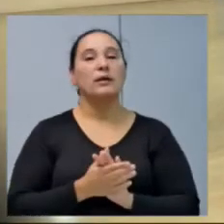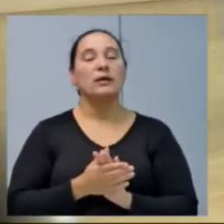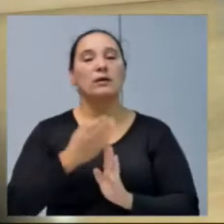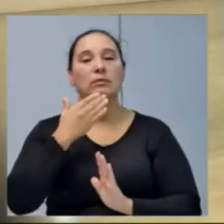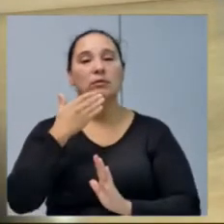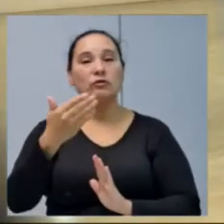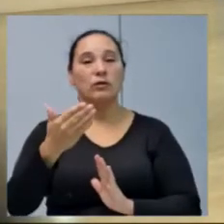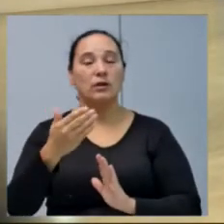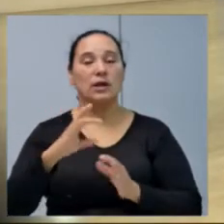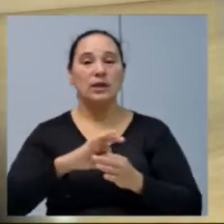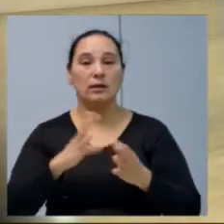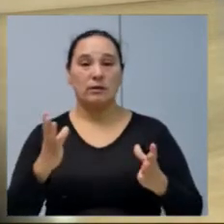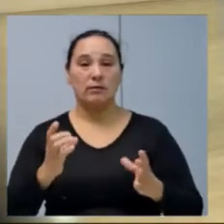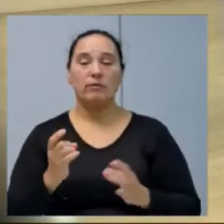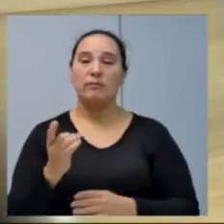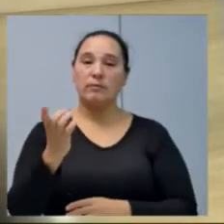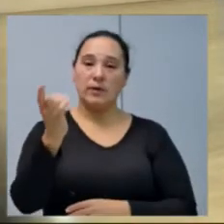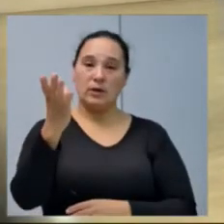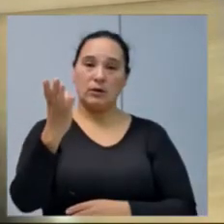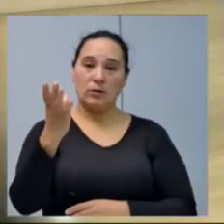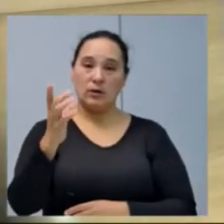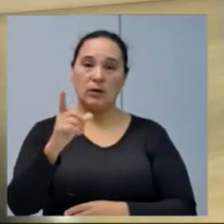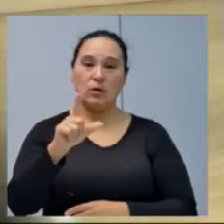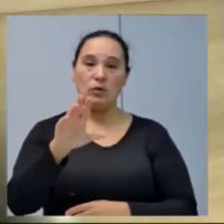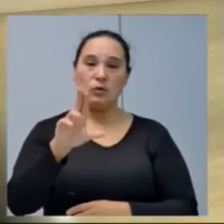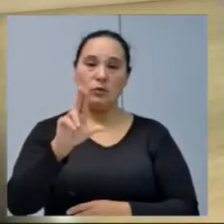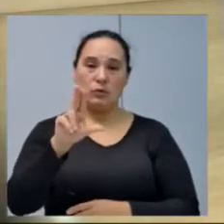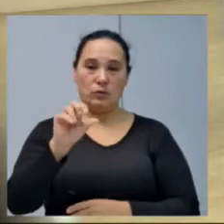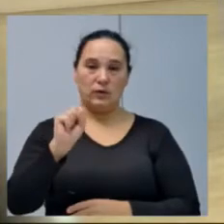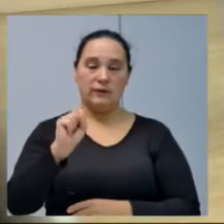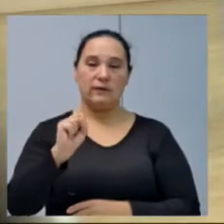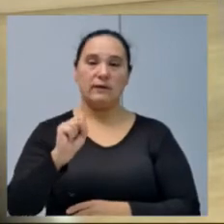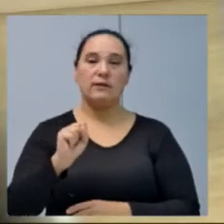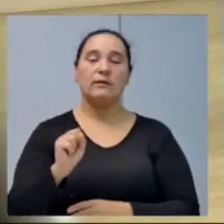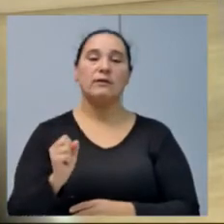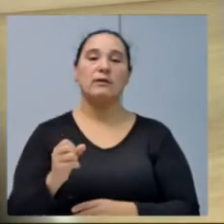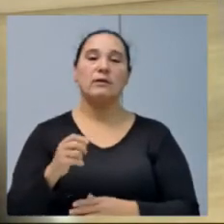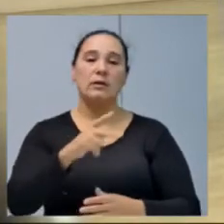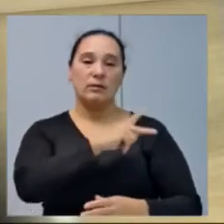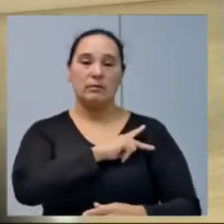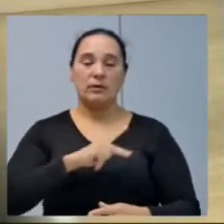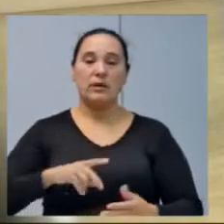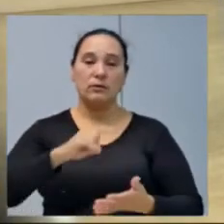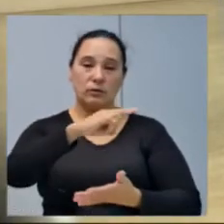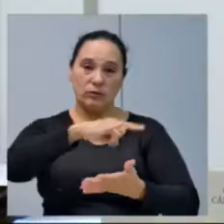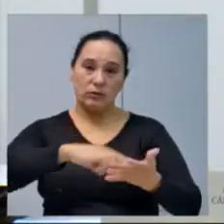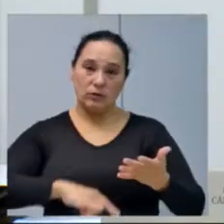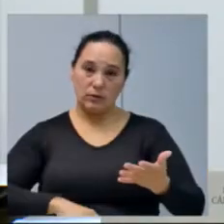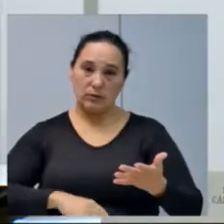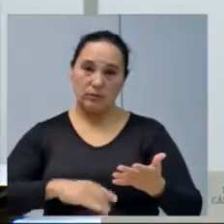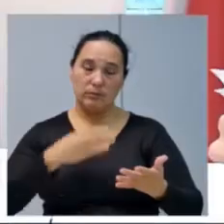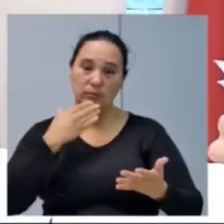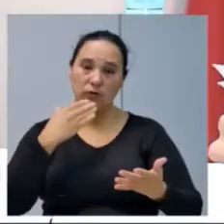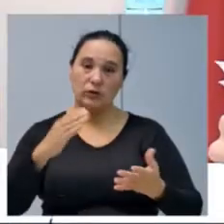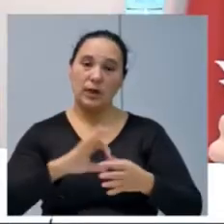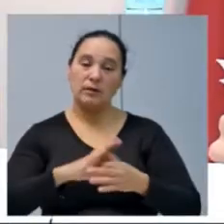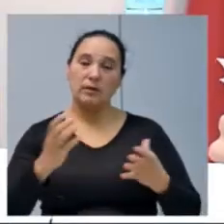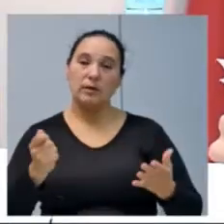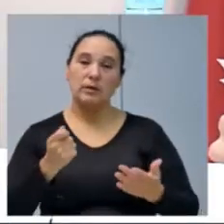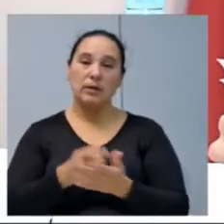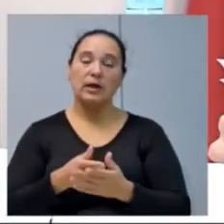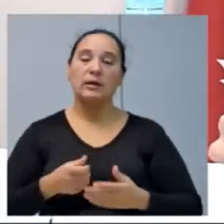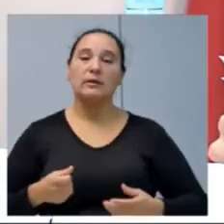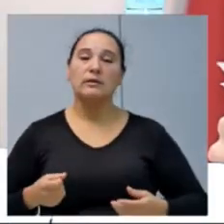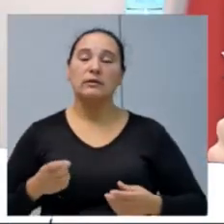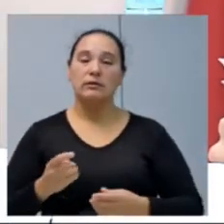Solicitação de autorização para a viagem. Luiz Augusto Senna, vereador desta Casa, vem, através do presente documento, requerer à V. Nossa Senhora e autorização para pagamento de